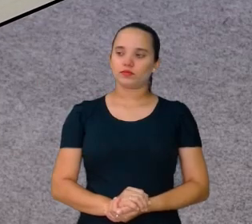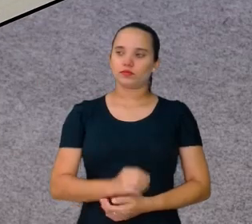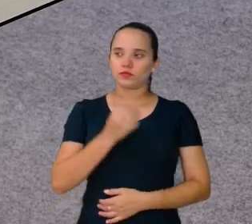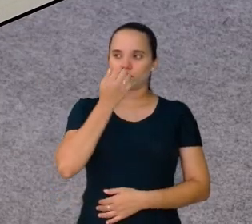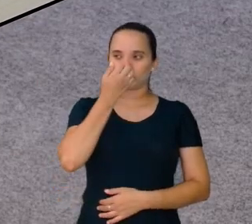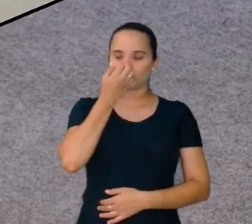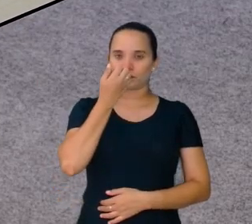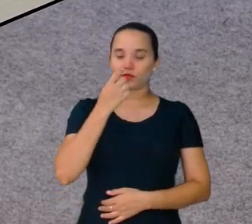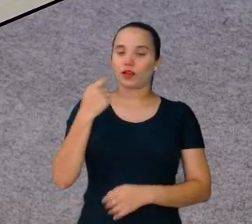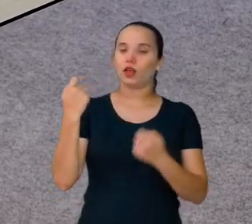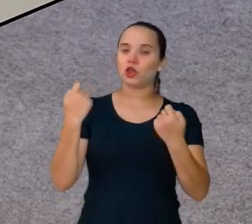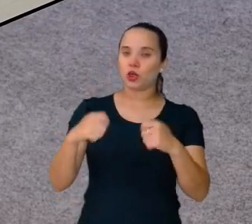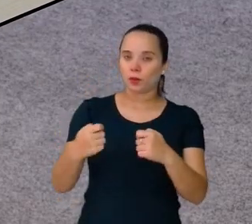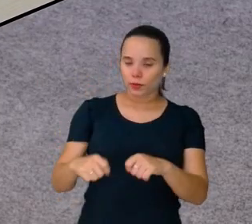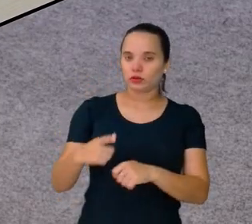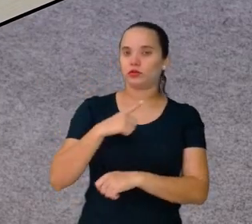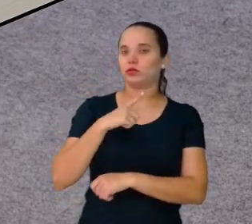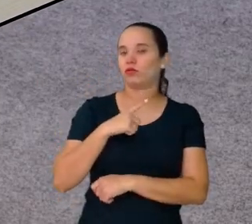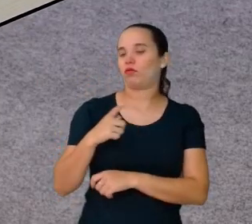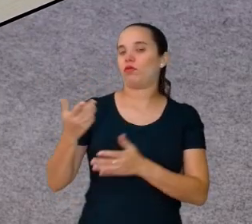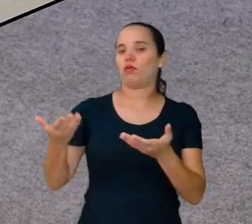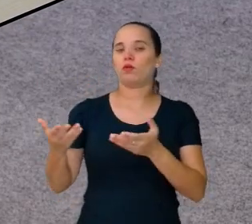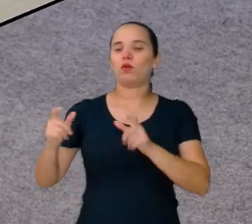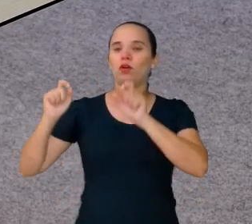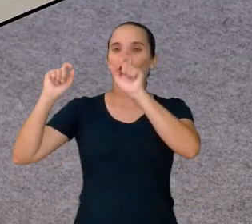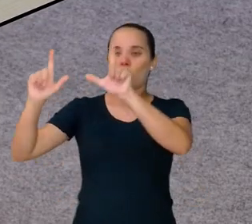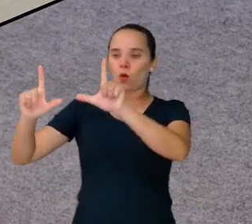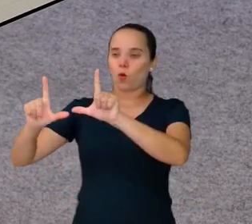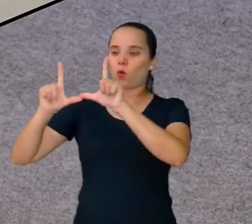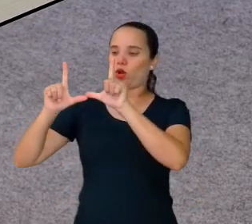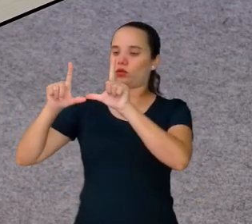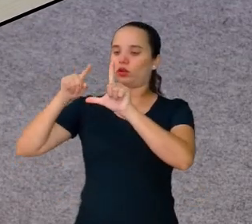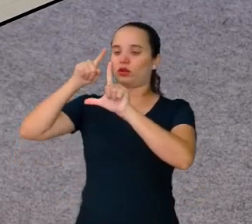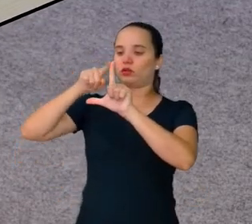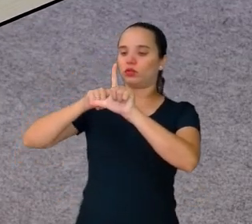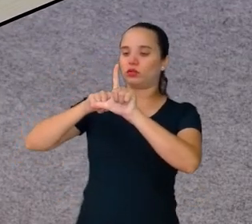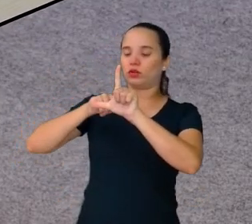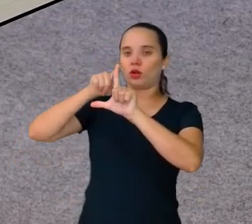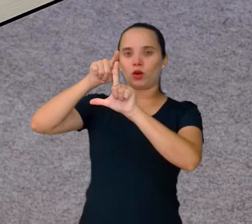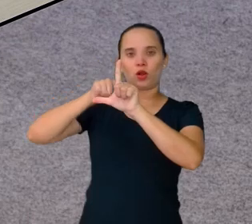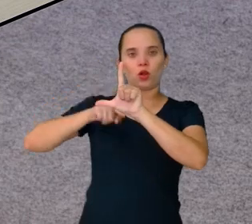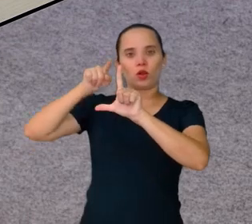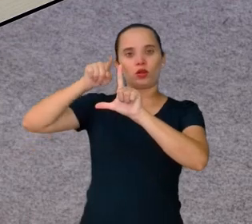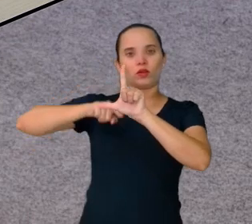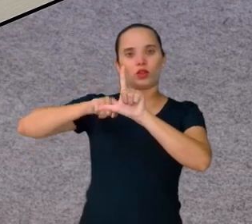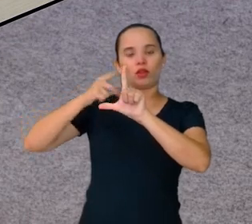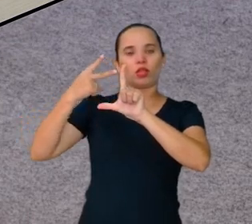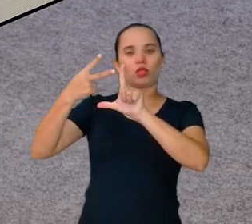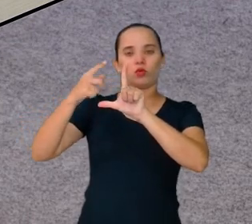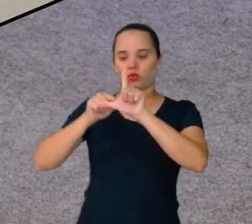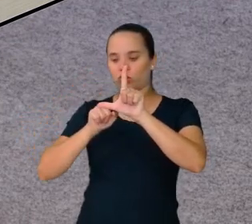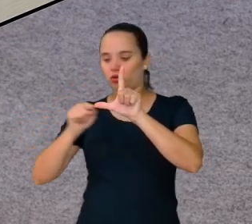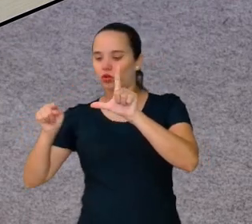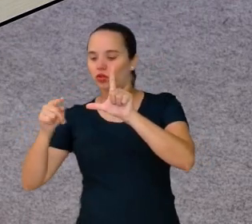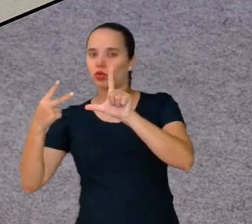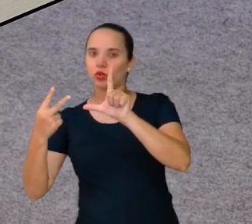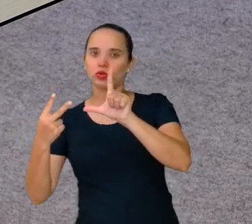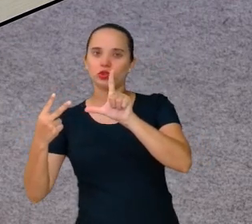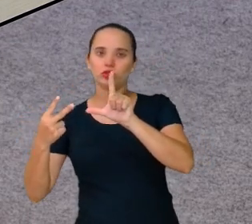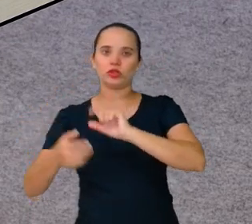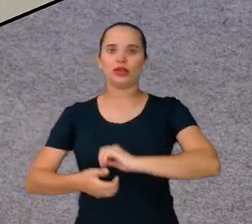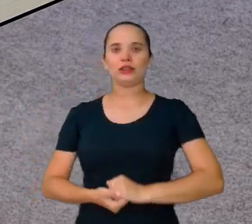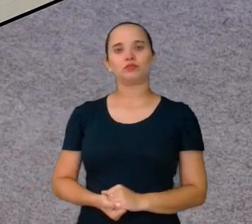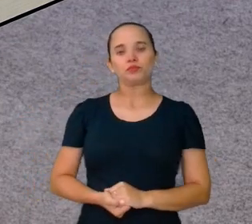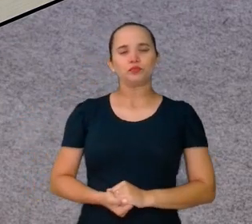tenho um quadrado de lado 2. Ora, qual é a área do quadrado de lado 2? 1, 2,